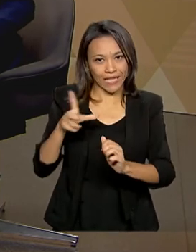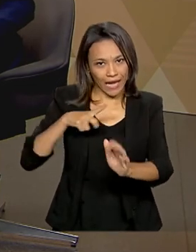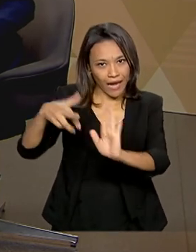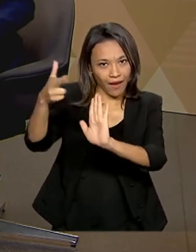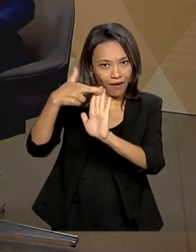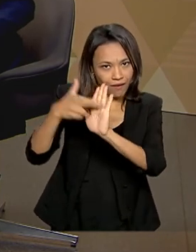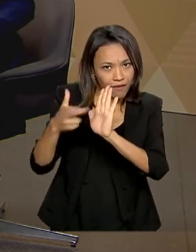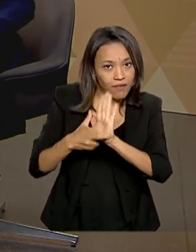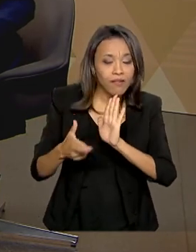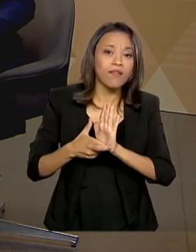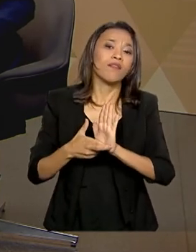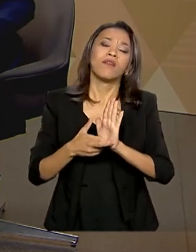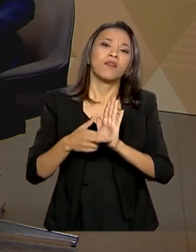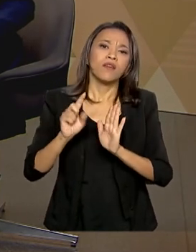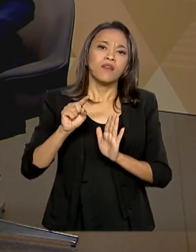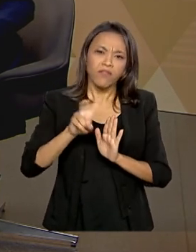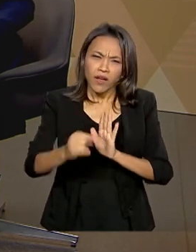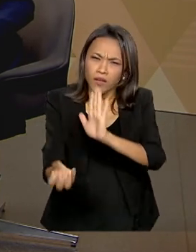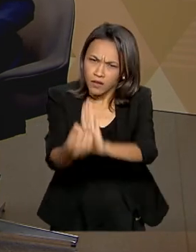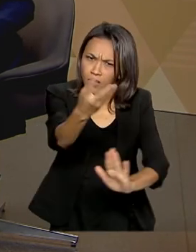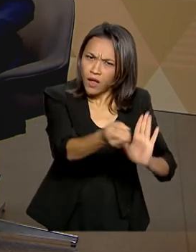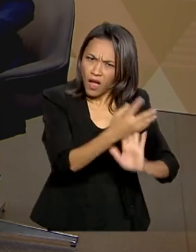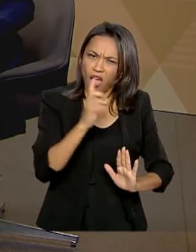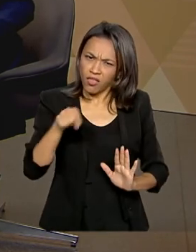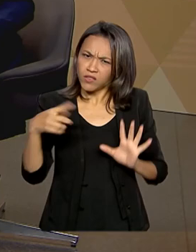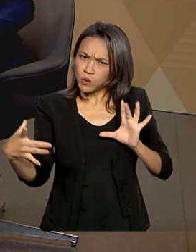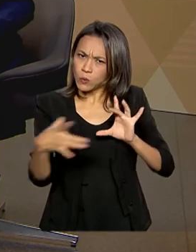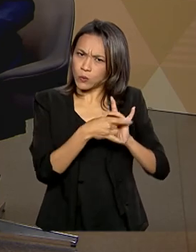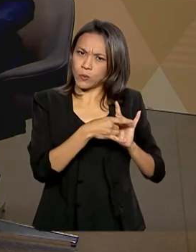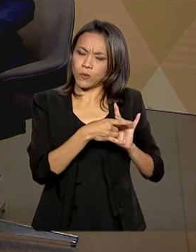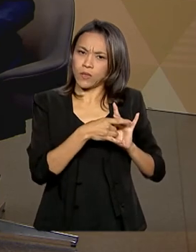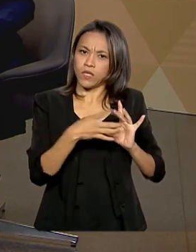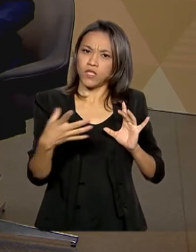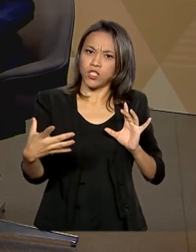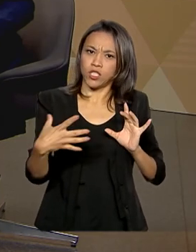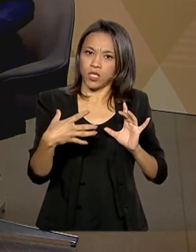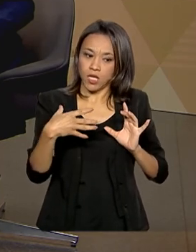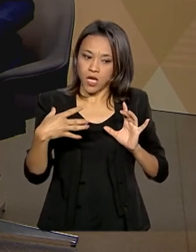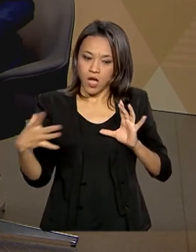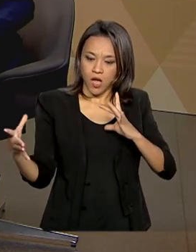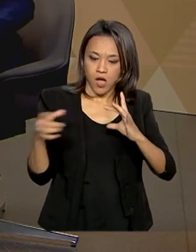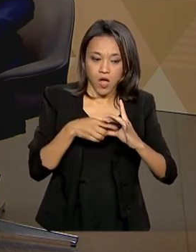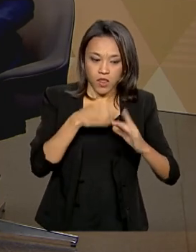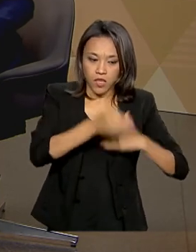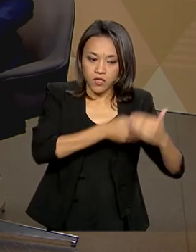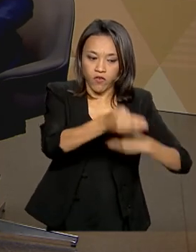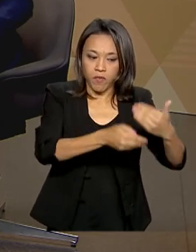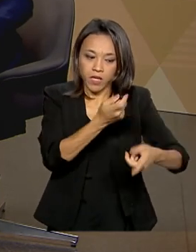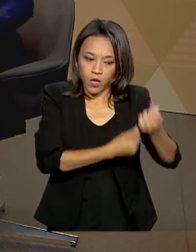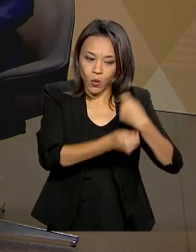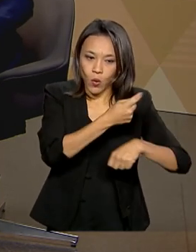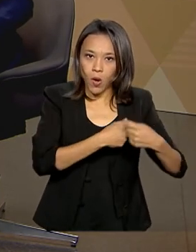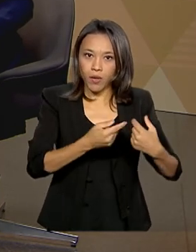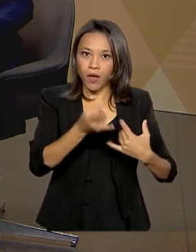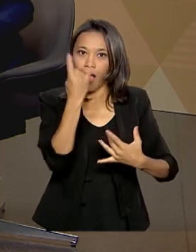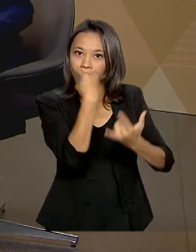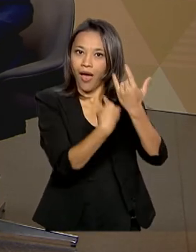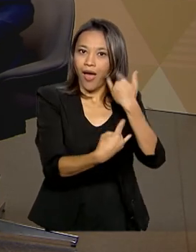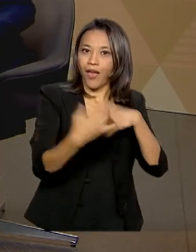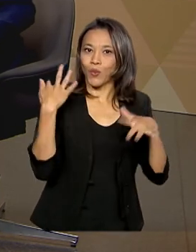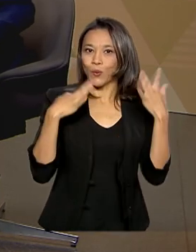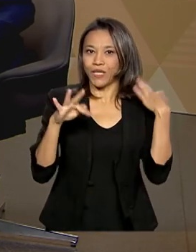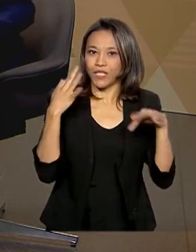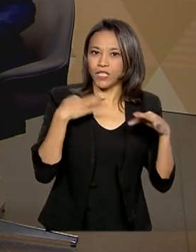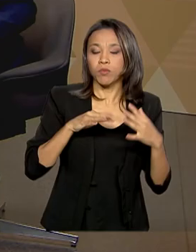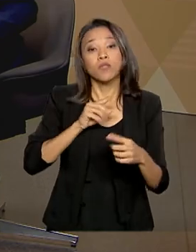próprias unidades de conservação vão criar. Mas é nesse contexto de associar o desenvolvimento econômico, já que pode atrair mais turistas com a